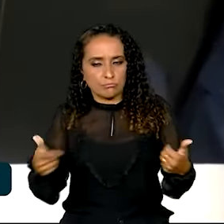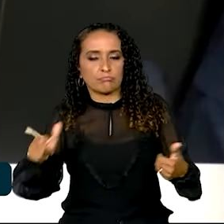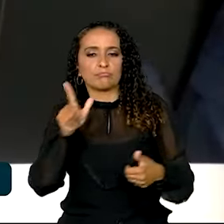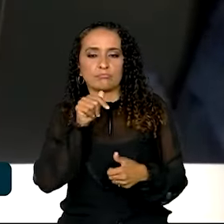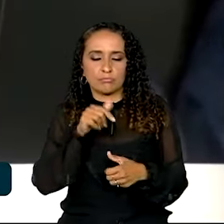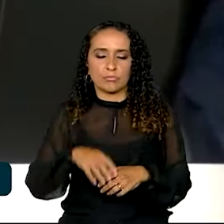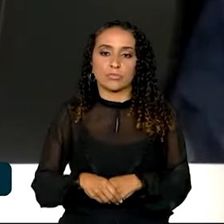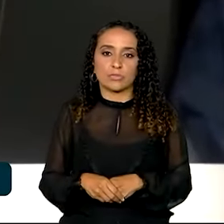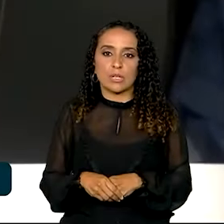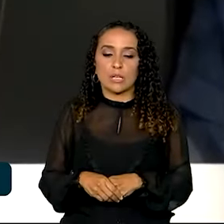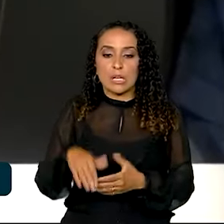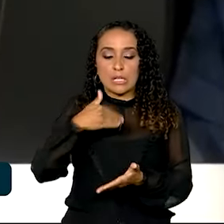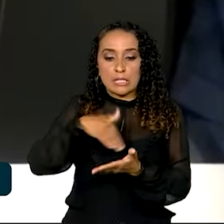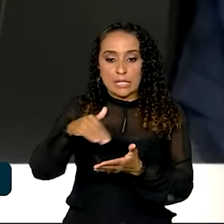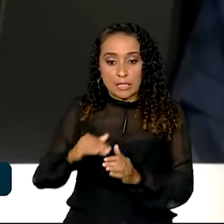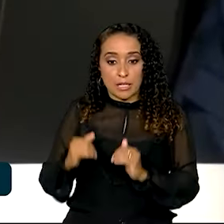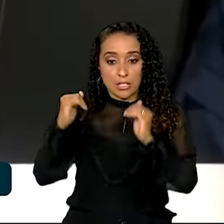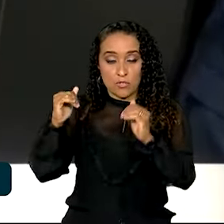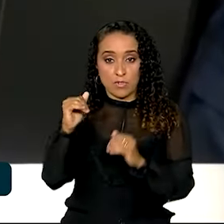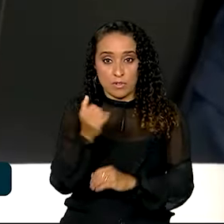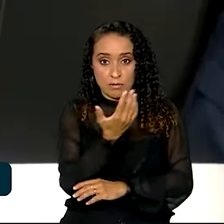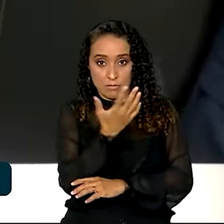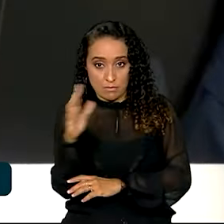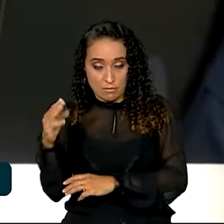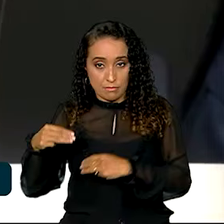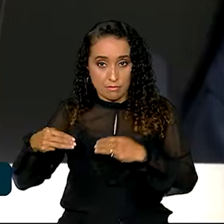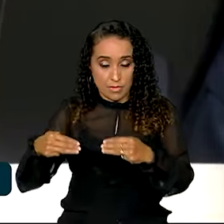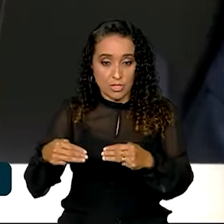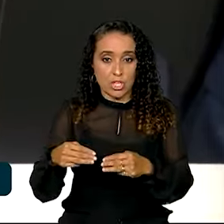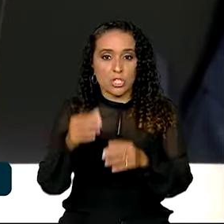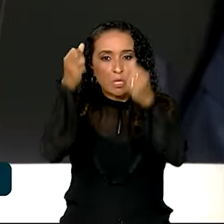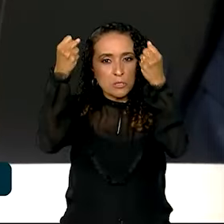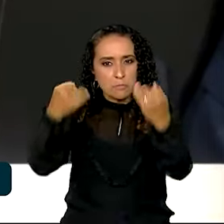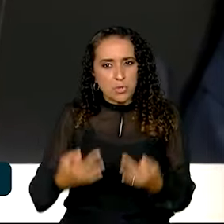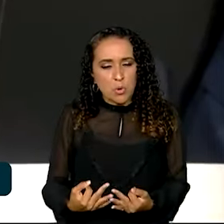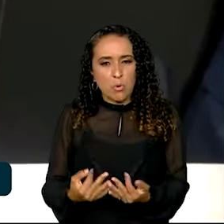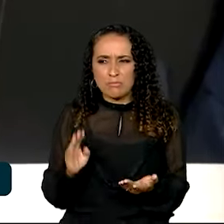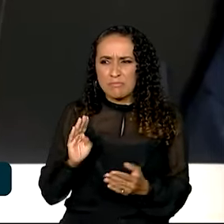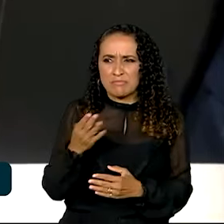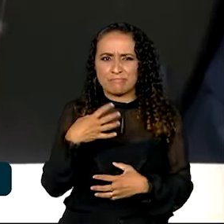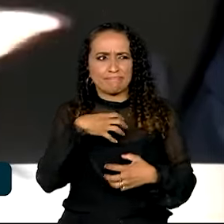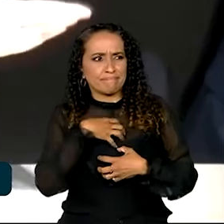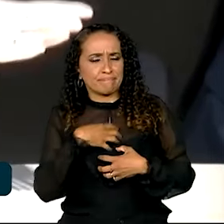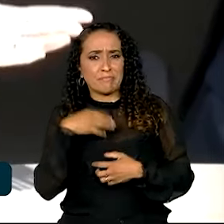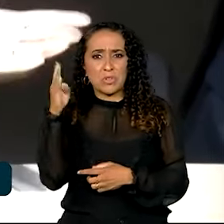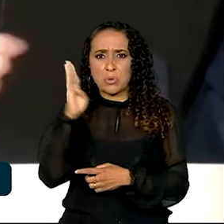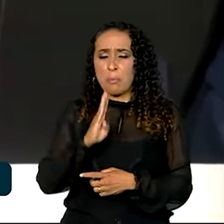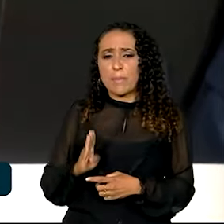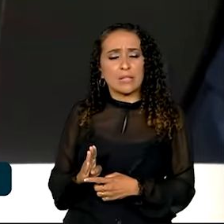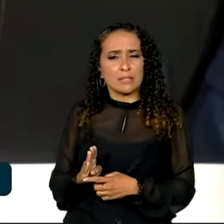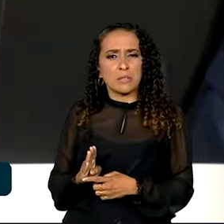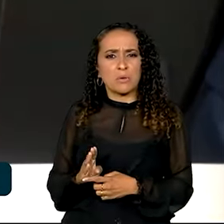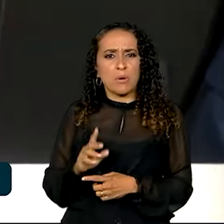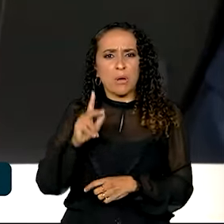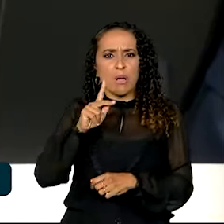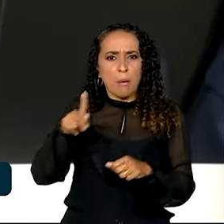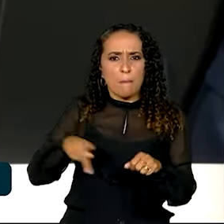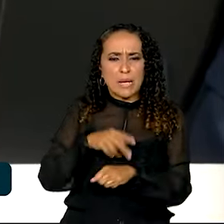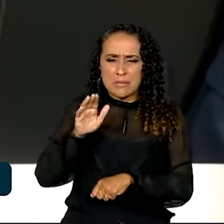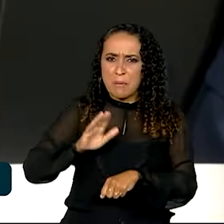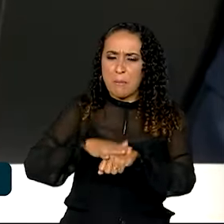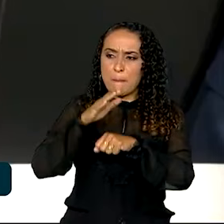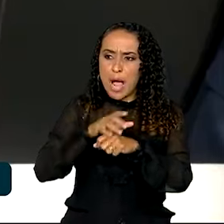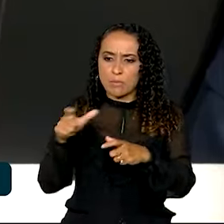secretário-executivo do Ministério do Meio Ambiente e Mudança do Clima falou sobre a falsa sensação de que o Brasil, país com as maiores